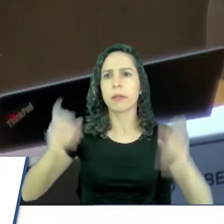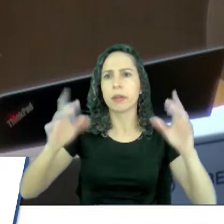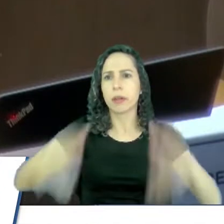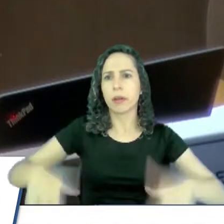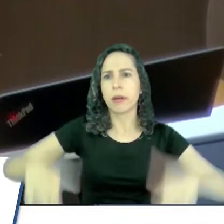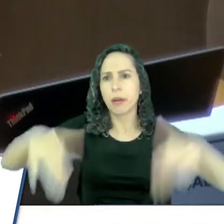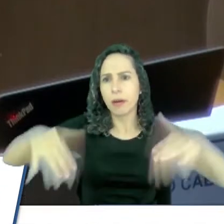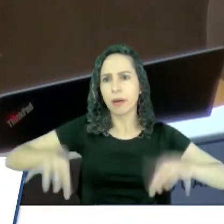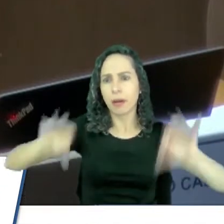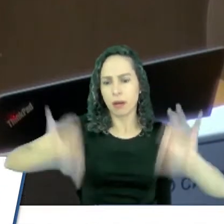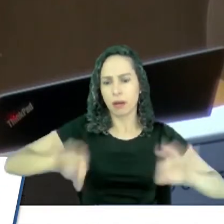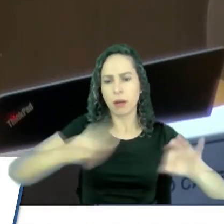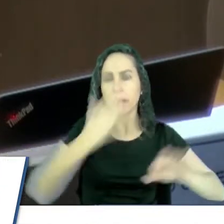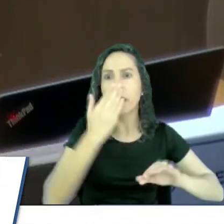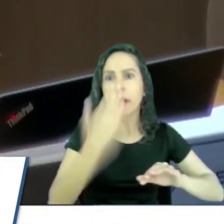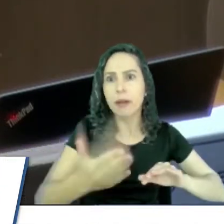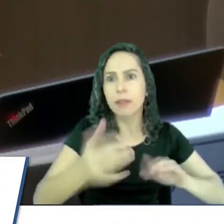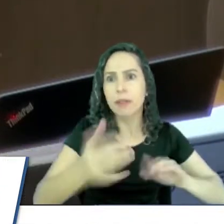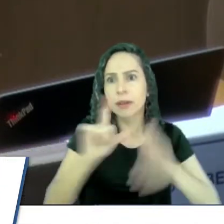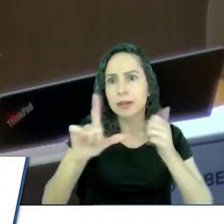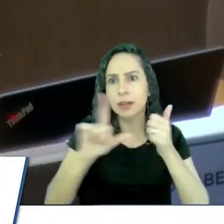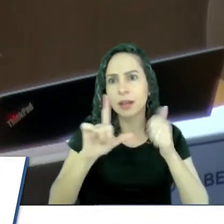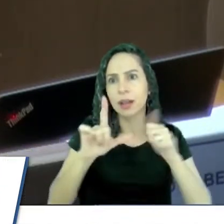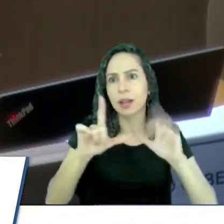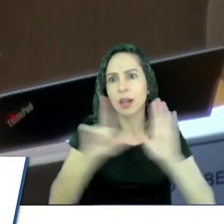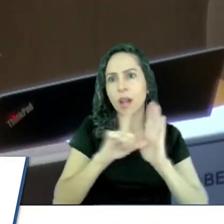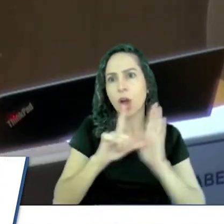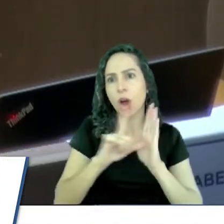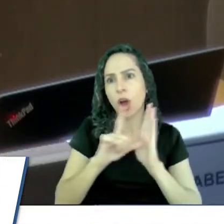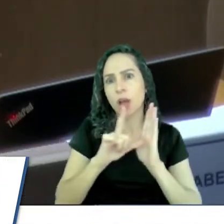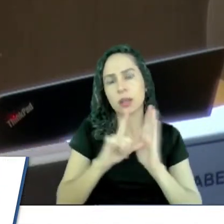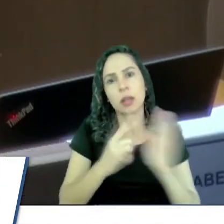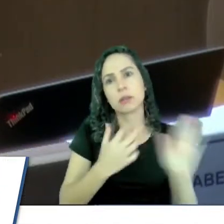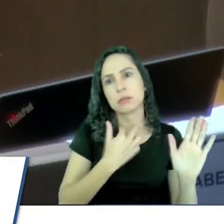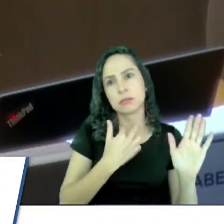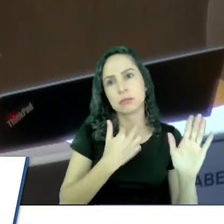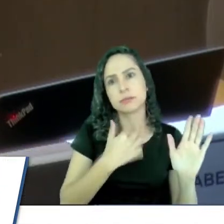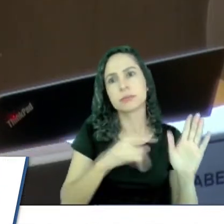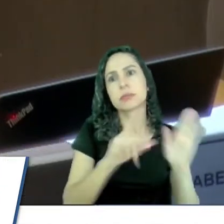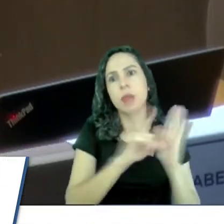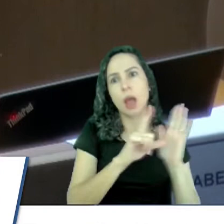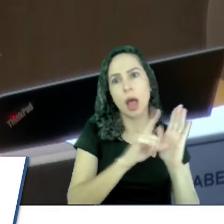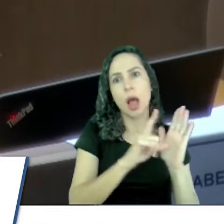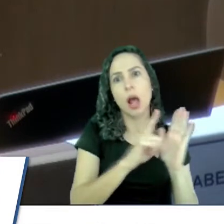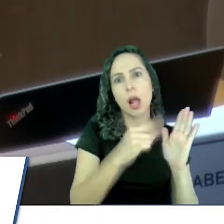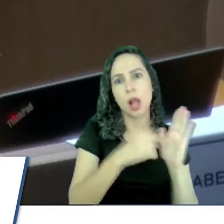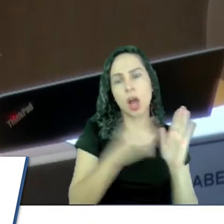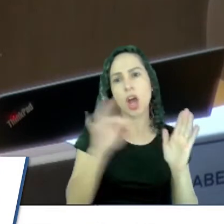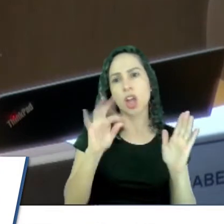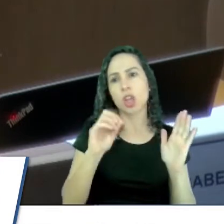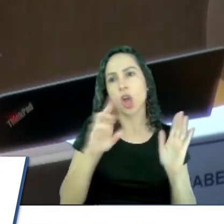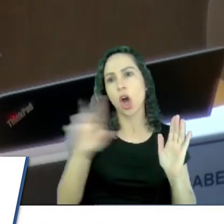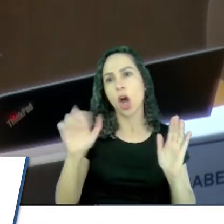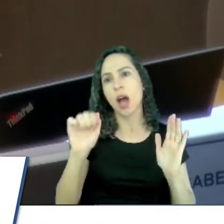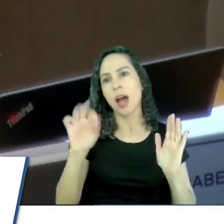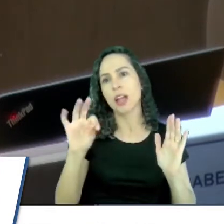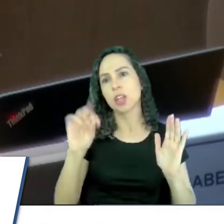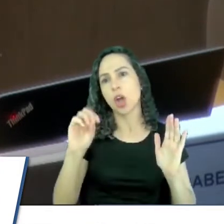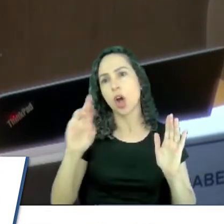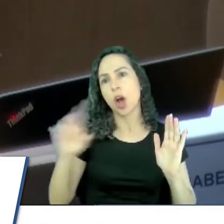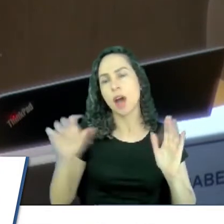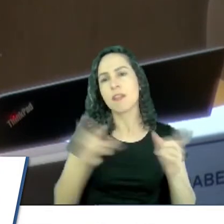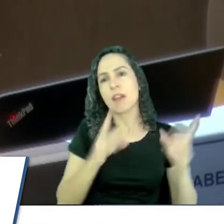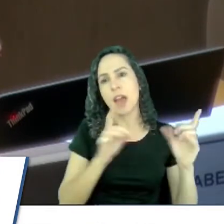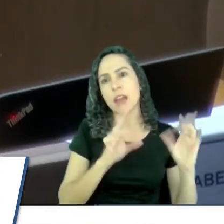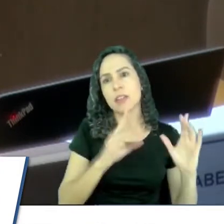Torra Torra, aí o Torra Torra é um local onde vende coisa barato, mas isso